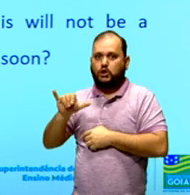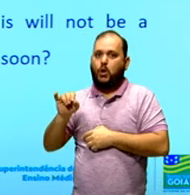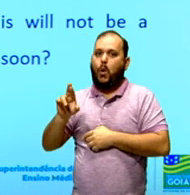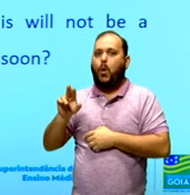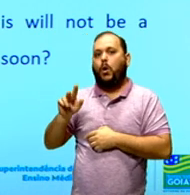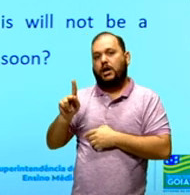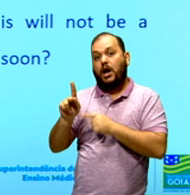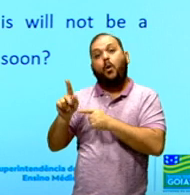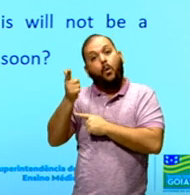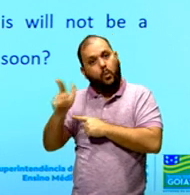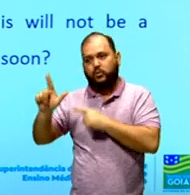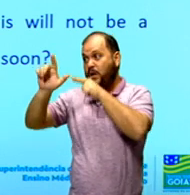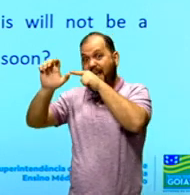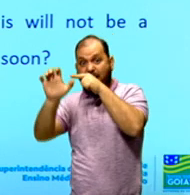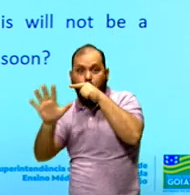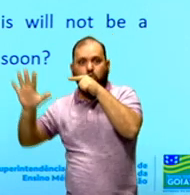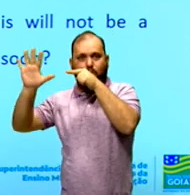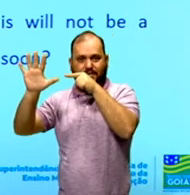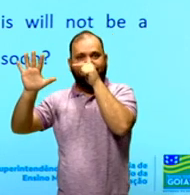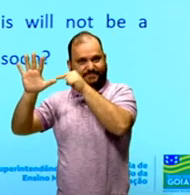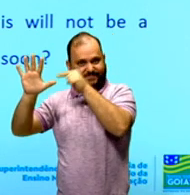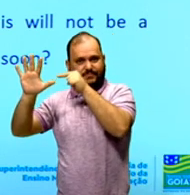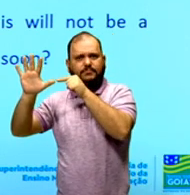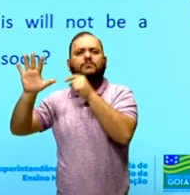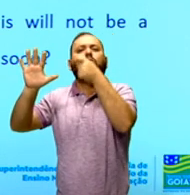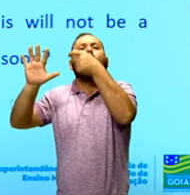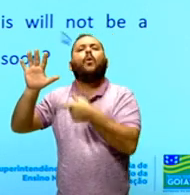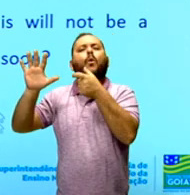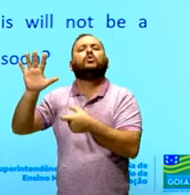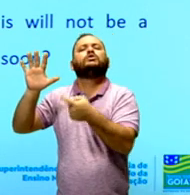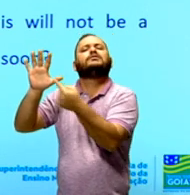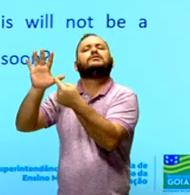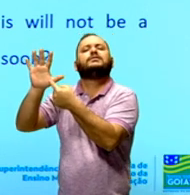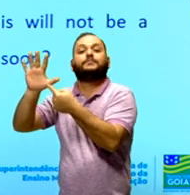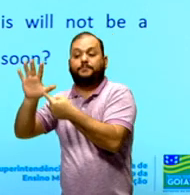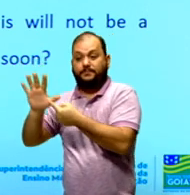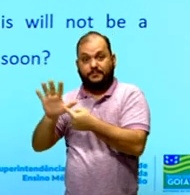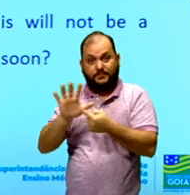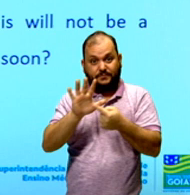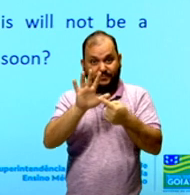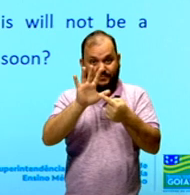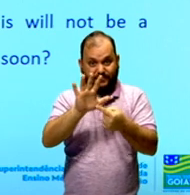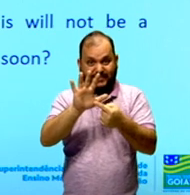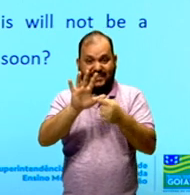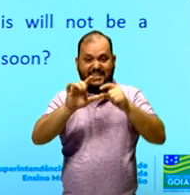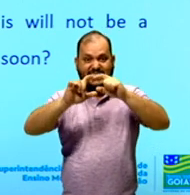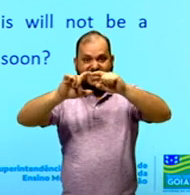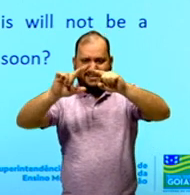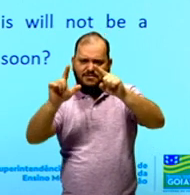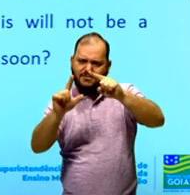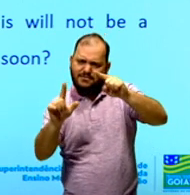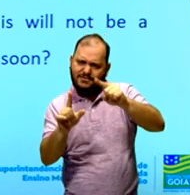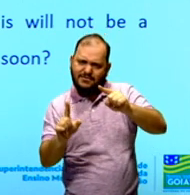Bom, então, sabemos que York é uma cidade que fica na Inglaterra, fica no Reino Unido. Quando